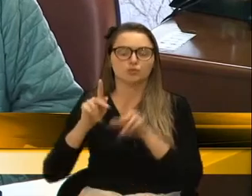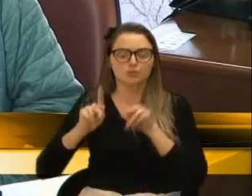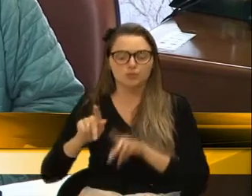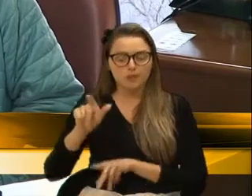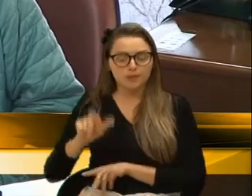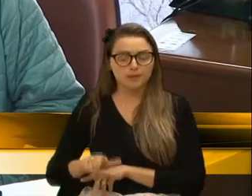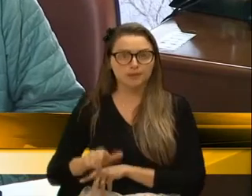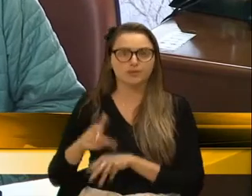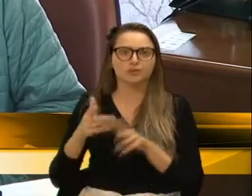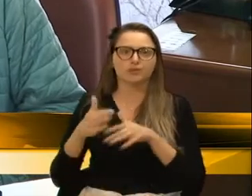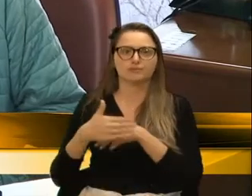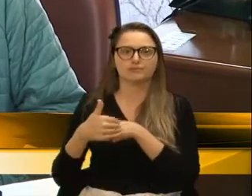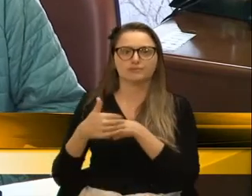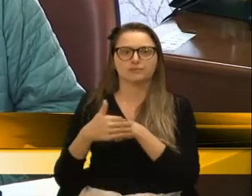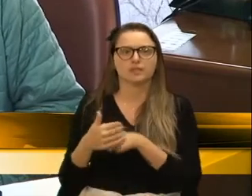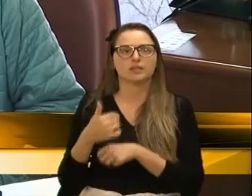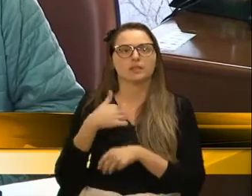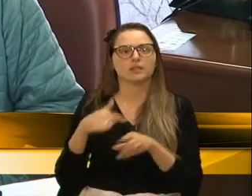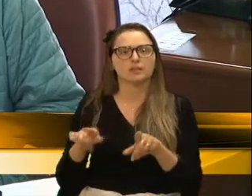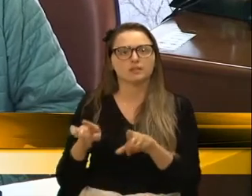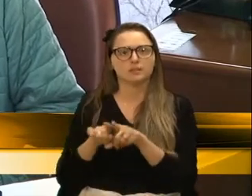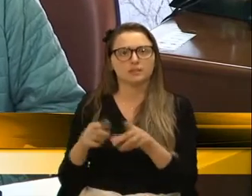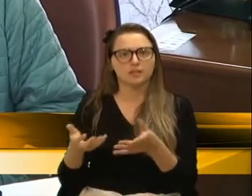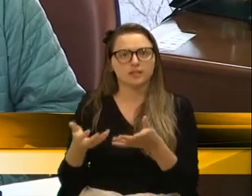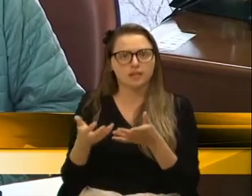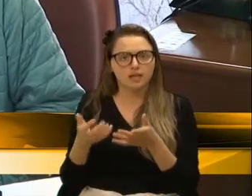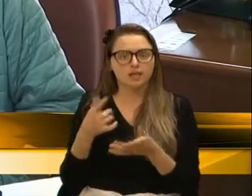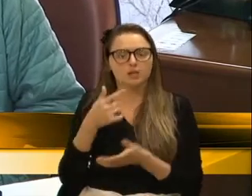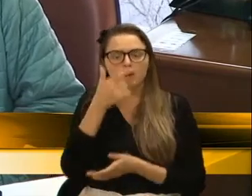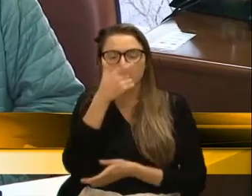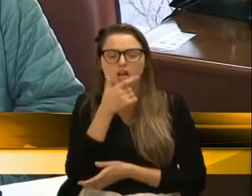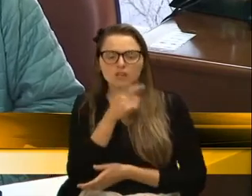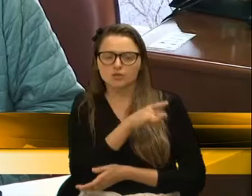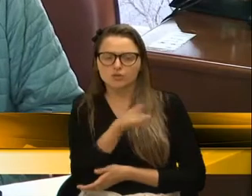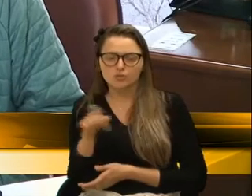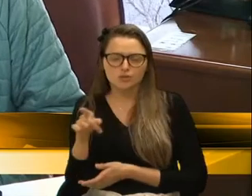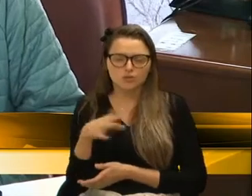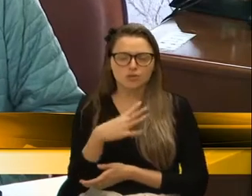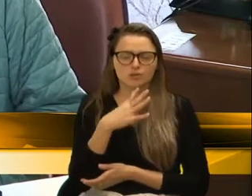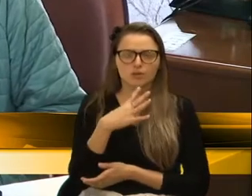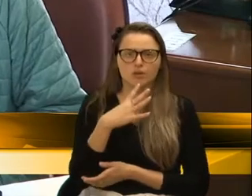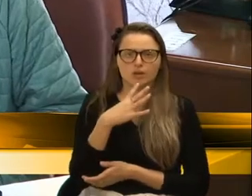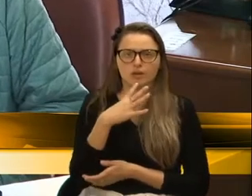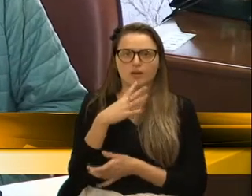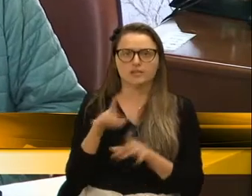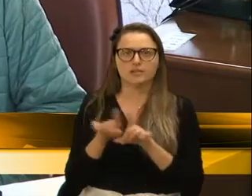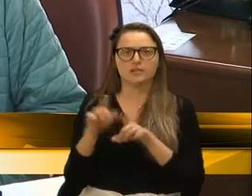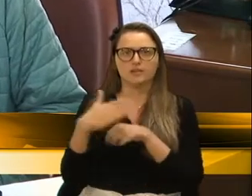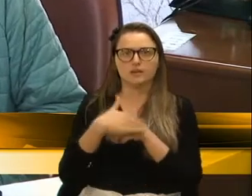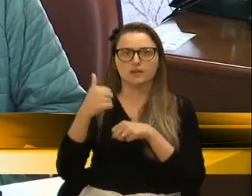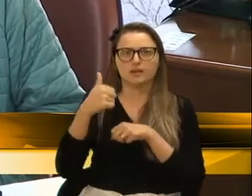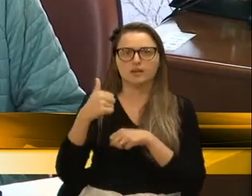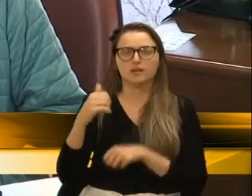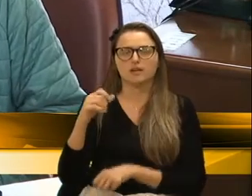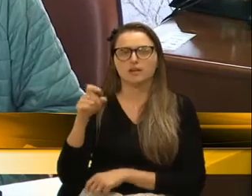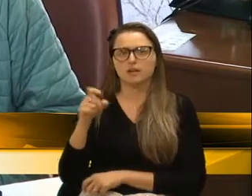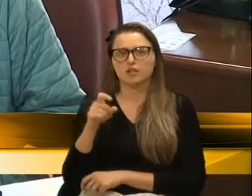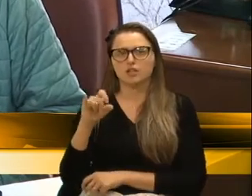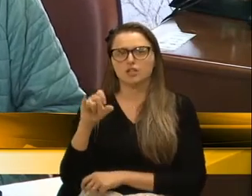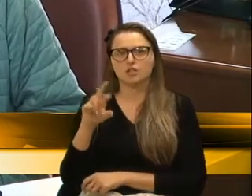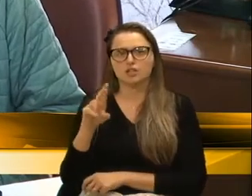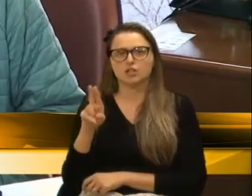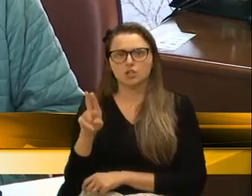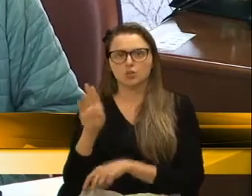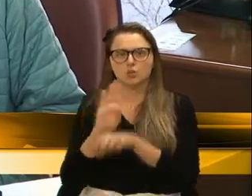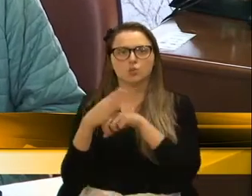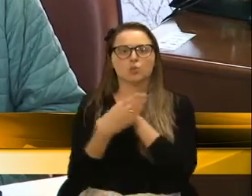queria, aqui também, acho que a maioria conheceu, assim, pelo apelido, o Chiru, aqui da Sagrada Família,